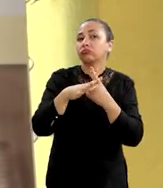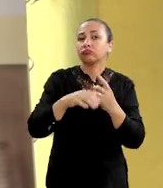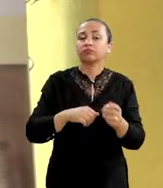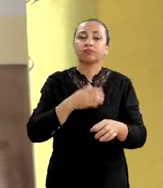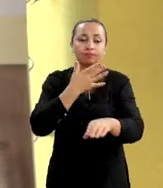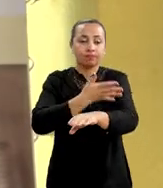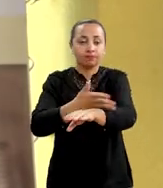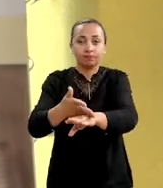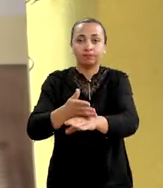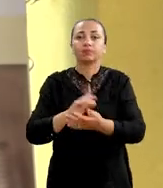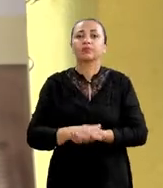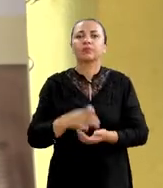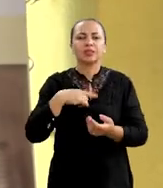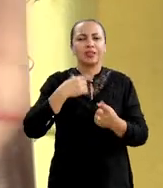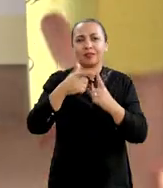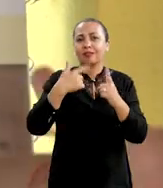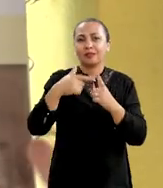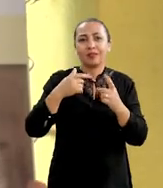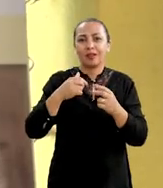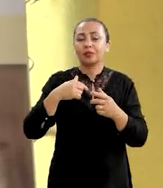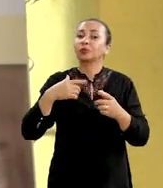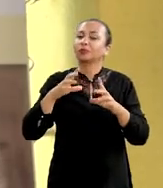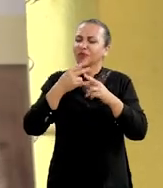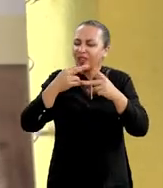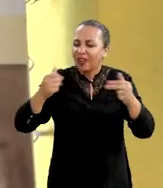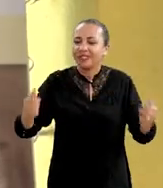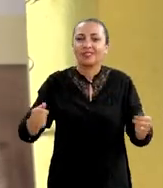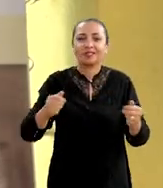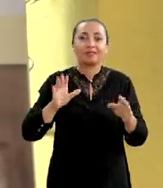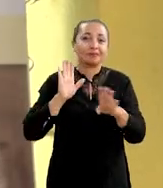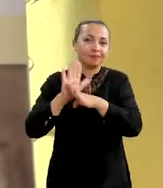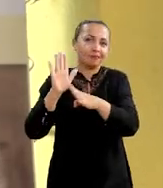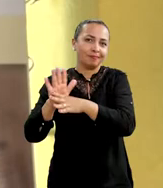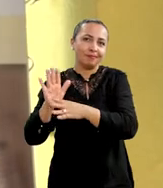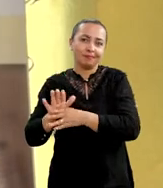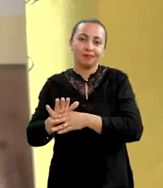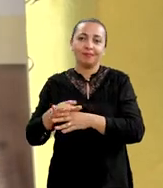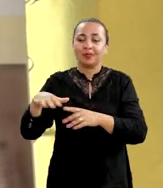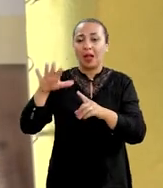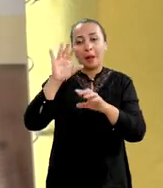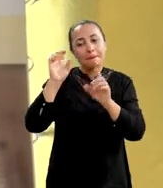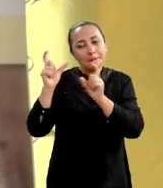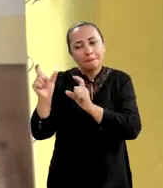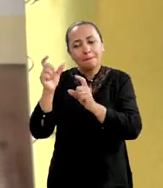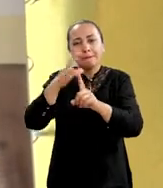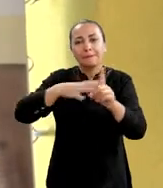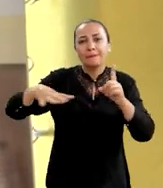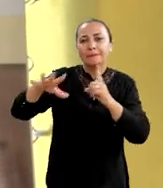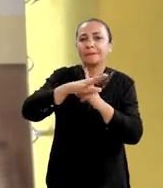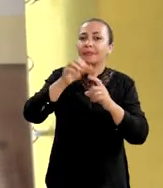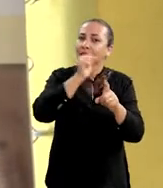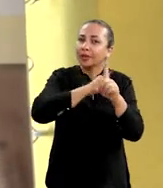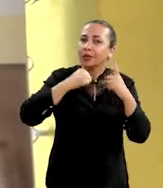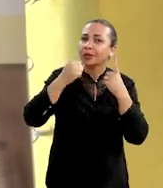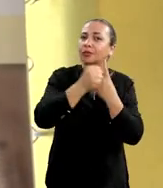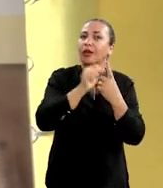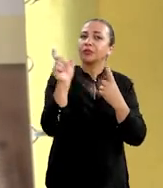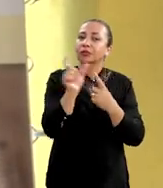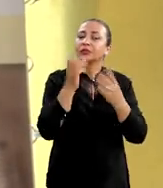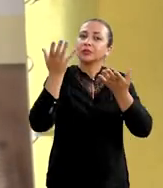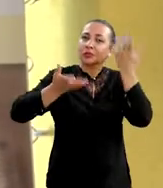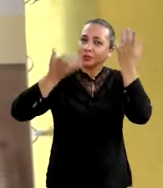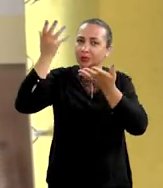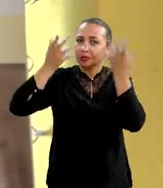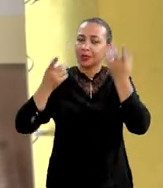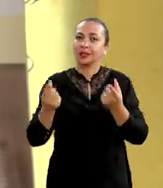ambiental. Então, nós temos vários produtos aí em larga escala, tanto que vão beneficiar a parte ambiental, como a parte social,